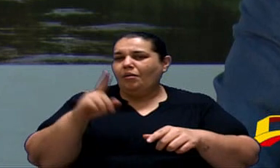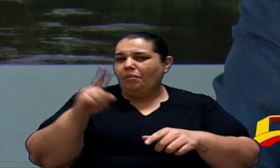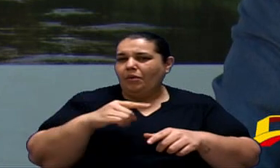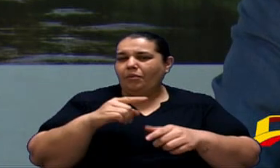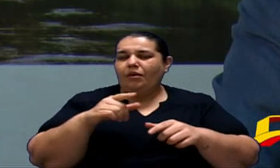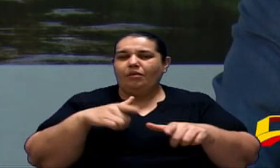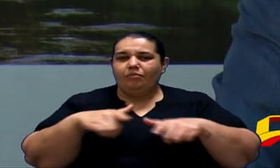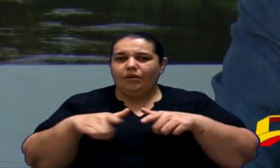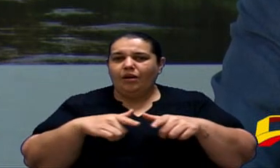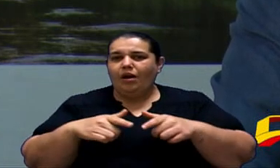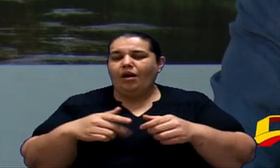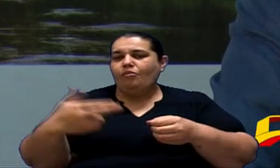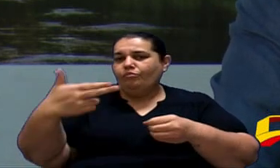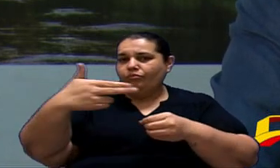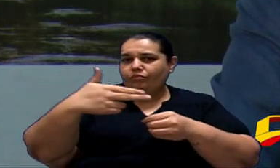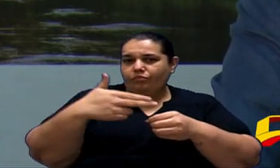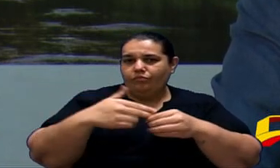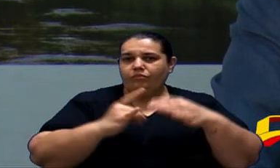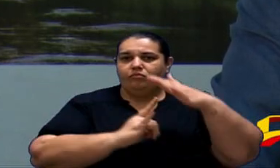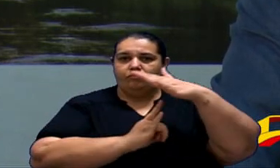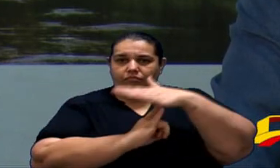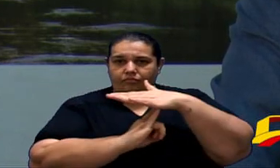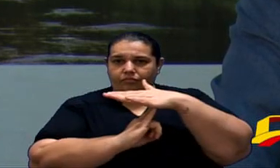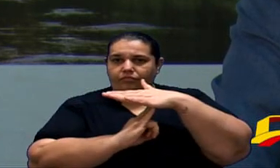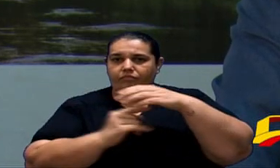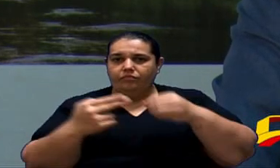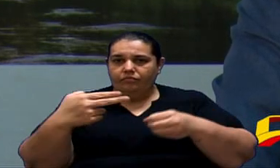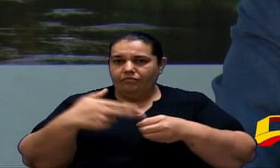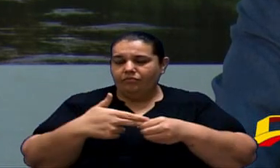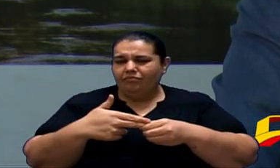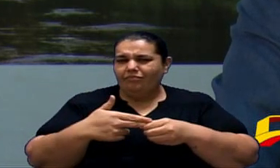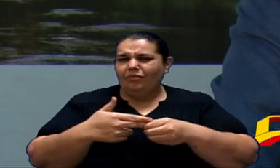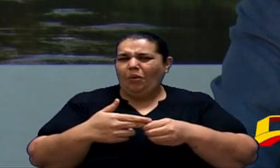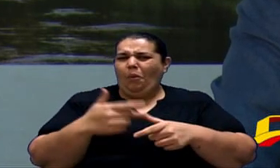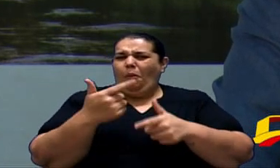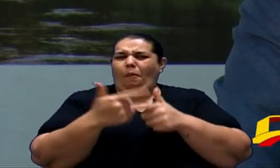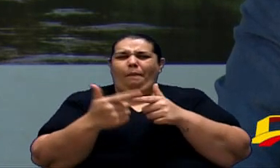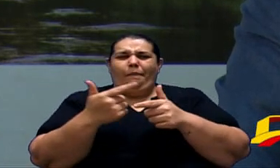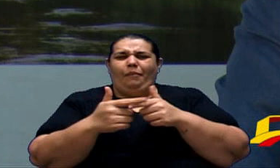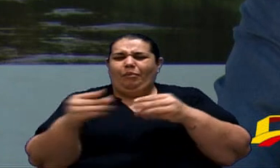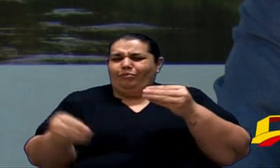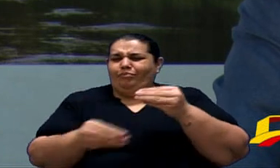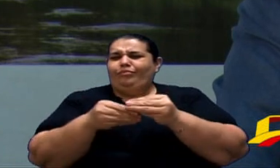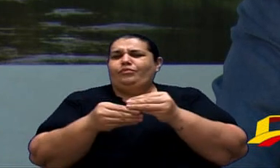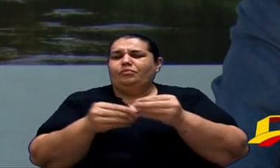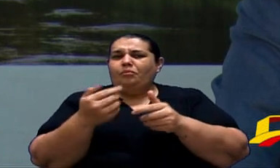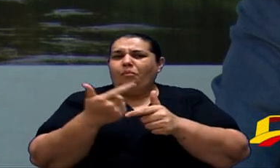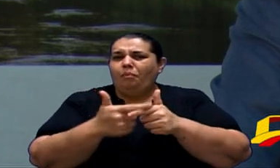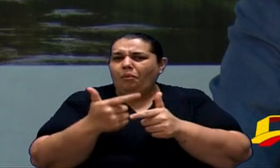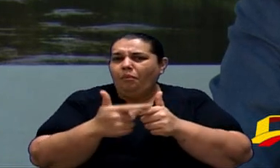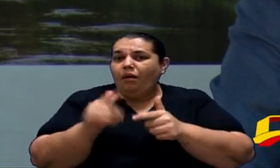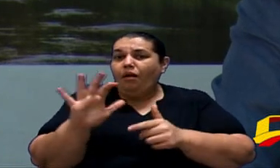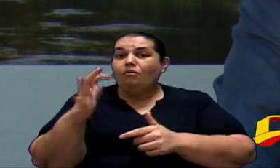posto de gasolina Fiquei imaginando O caos Que Essa emenda Poderia causar